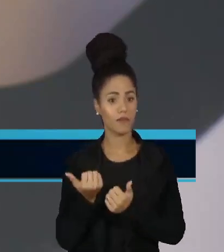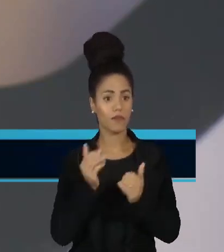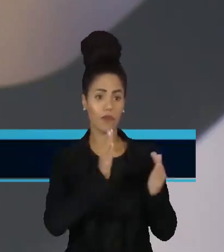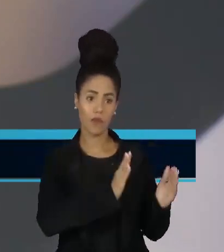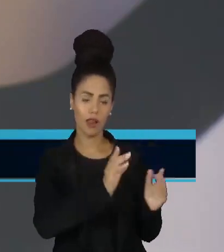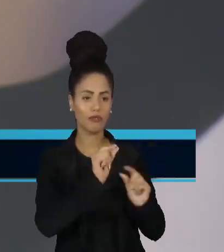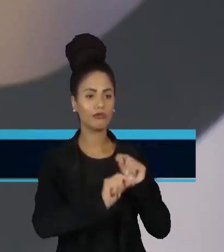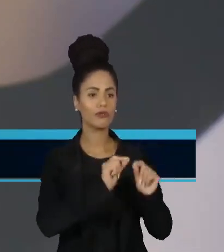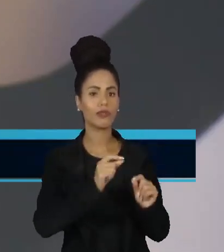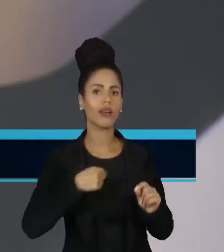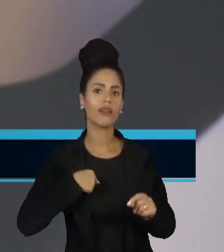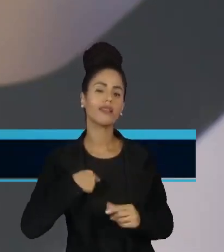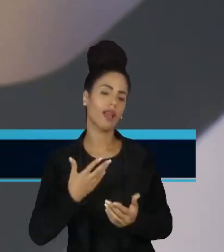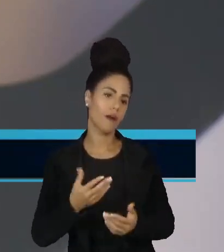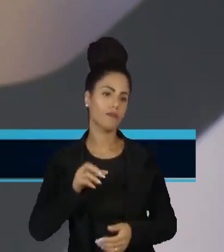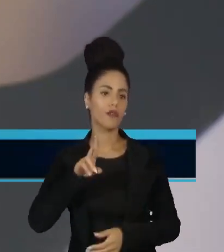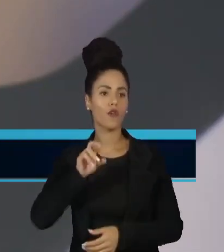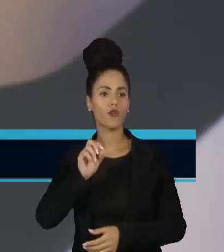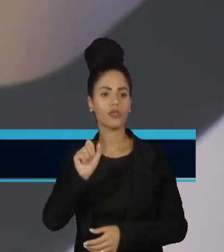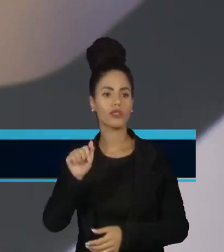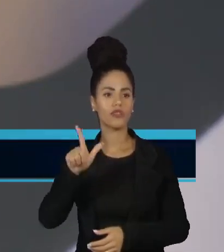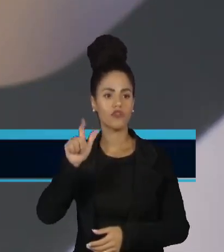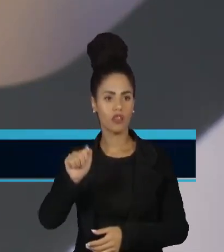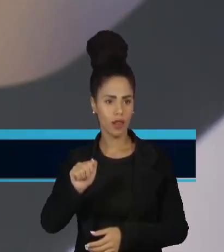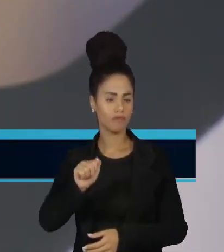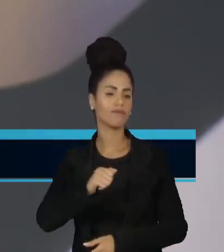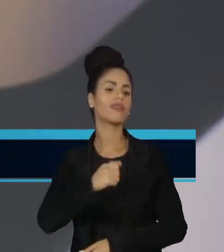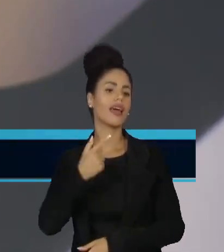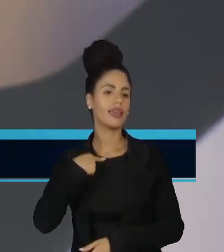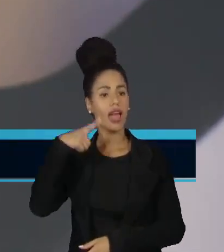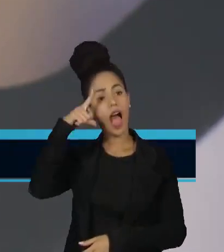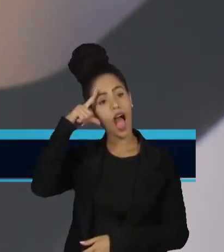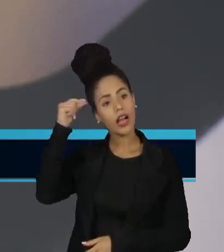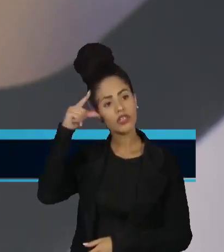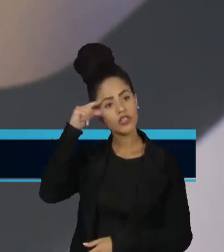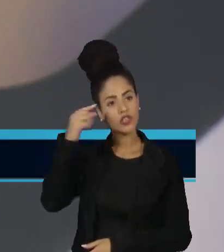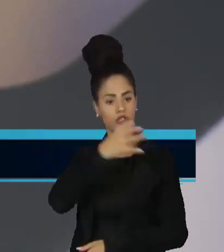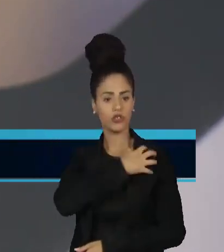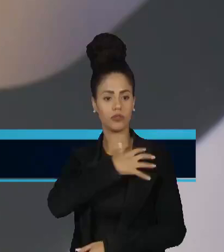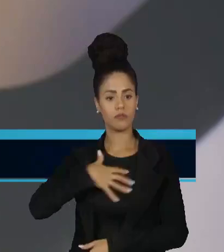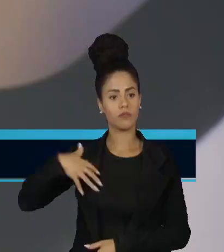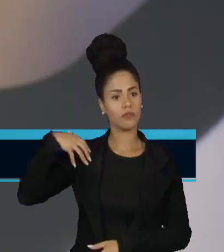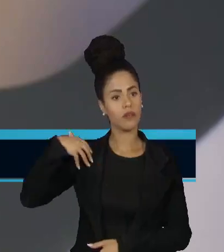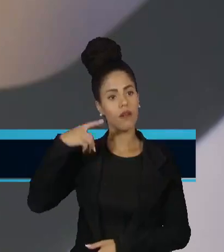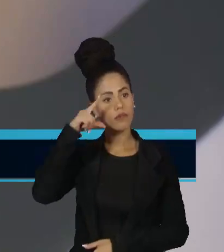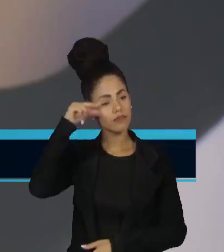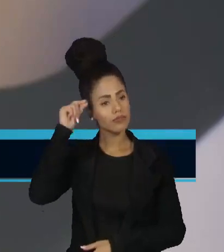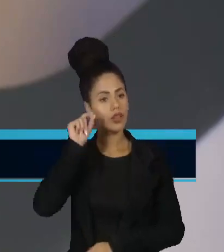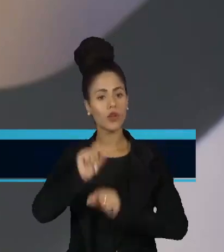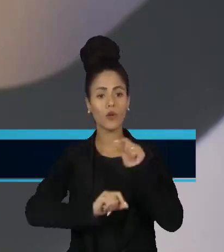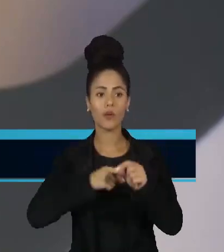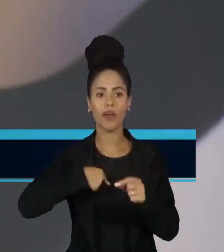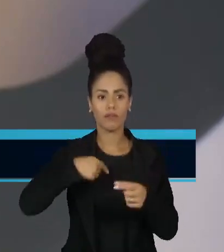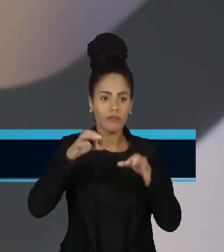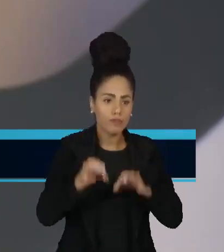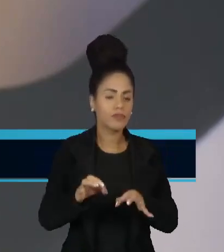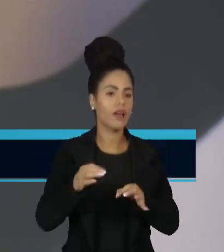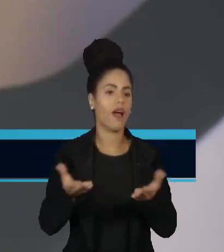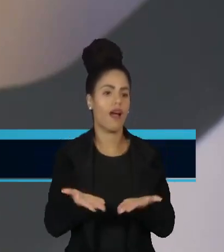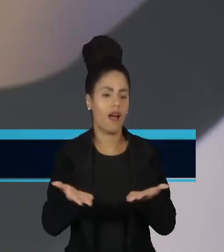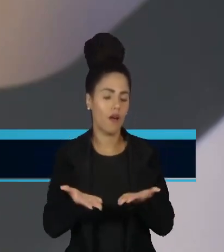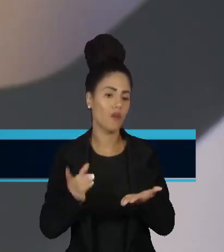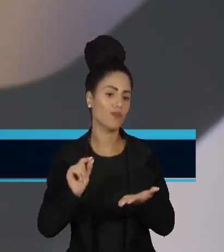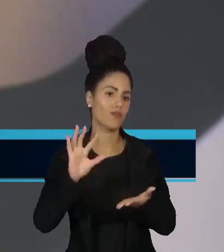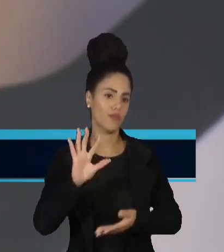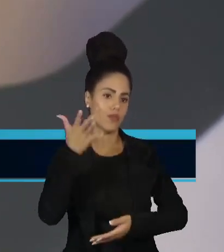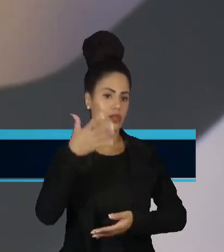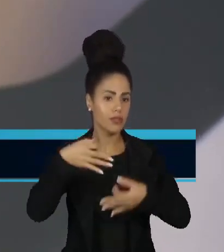está a primeira-dama, Rosângela da Silva Janja, que convenceu o presidente que essa é uma medida muito impopular, que